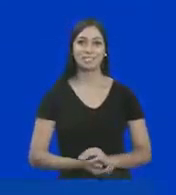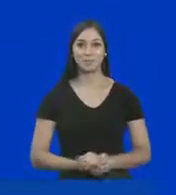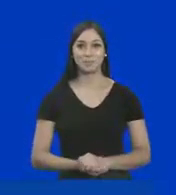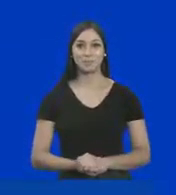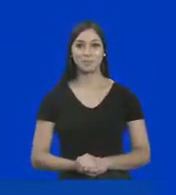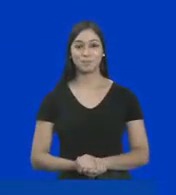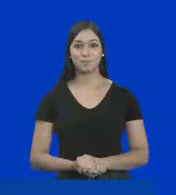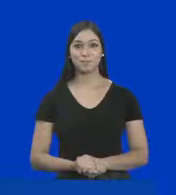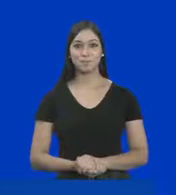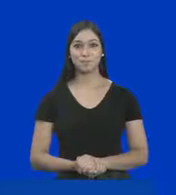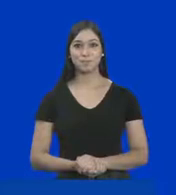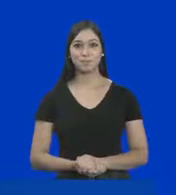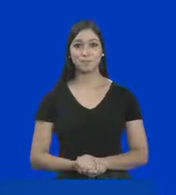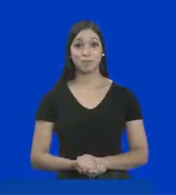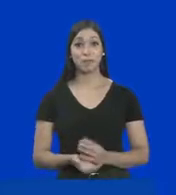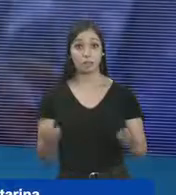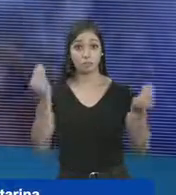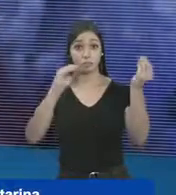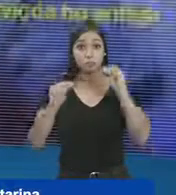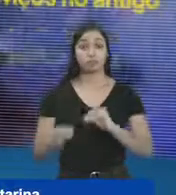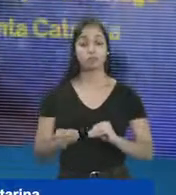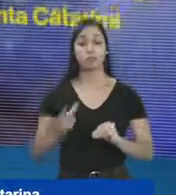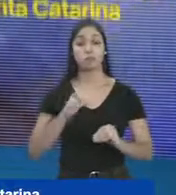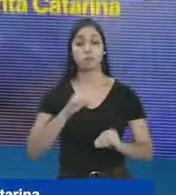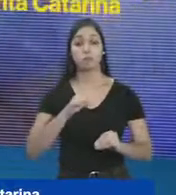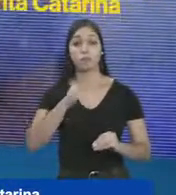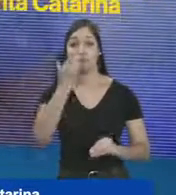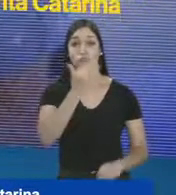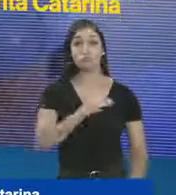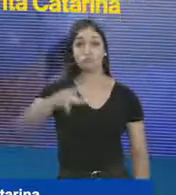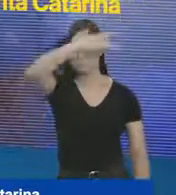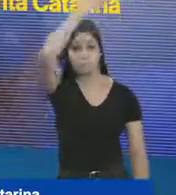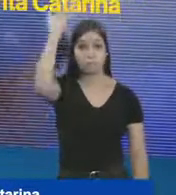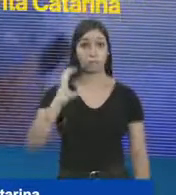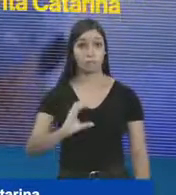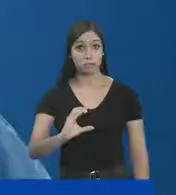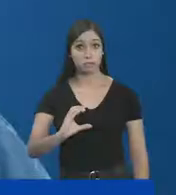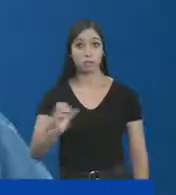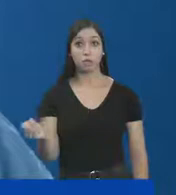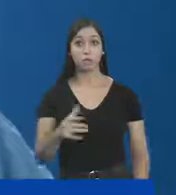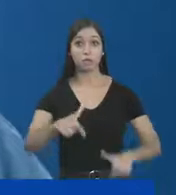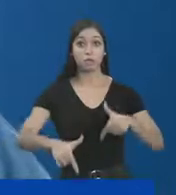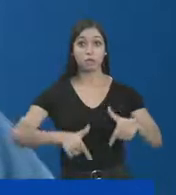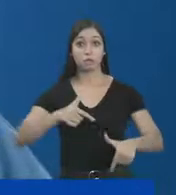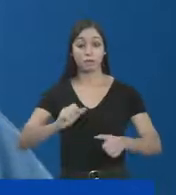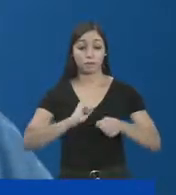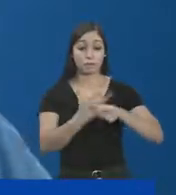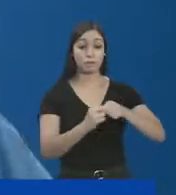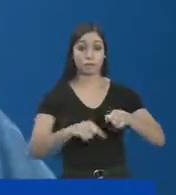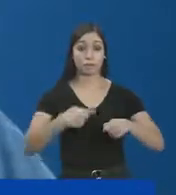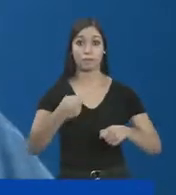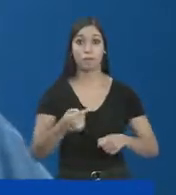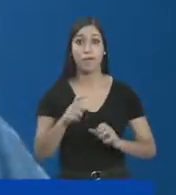Contromisso do Leão. Vamos implantar a ala pediátrica no Hospital Santa Catarina e abrir novos serviços